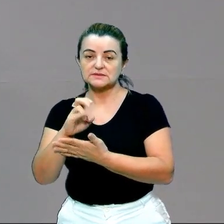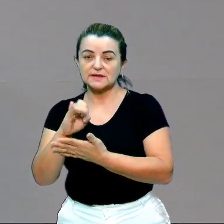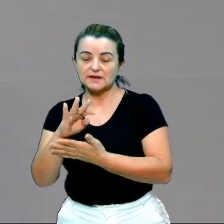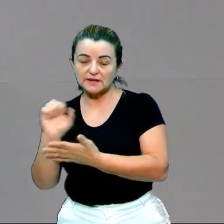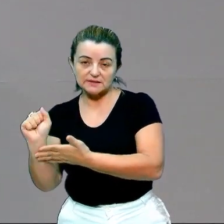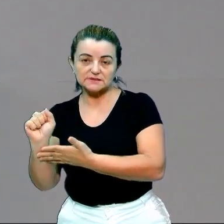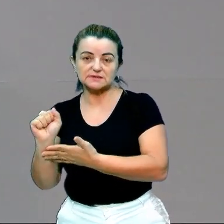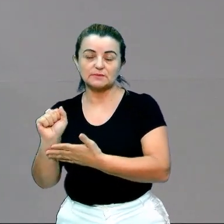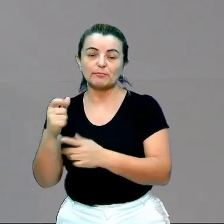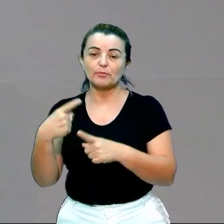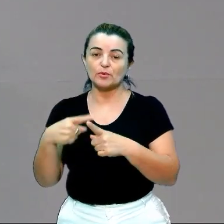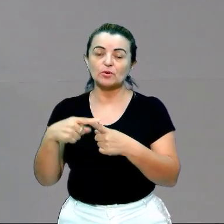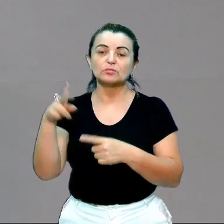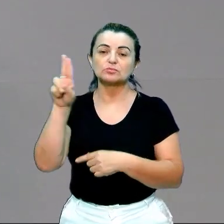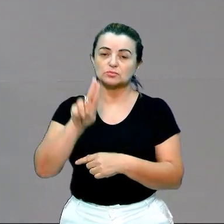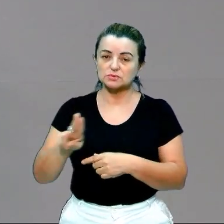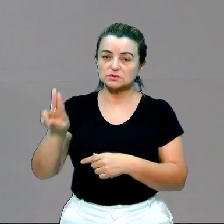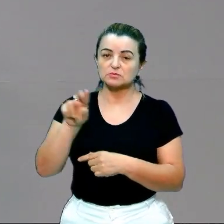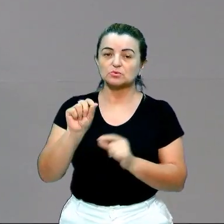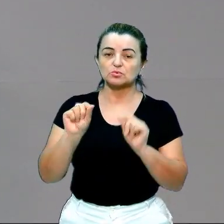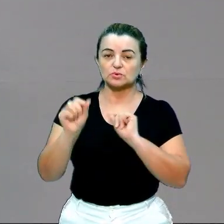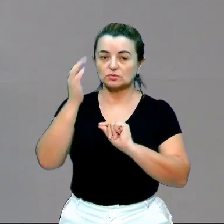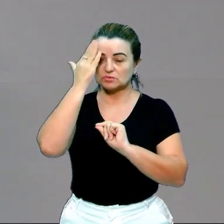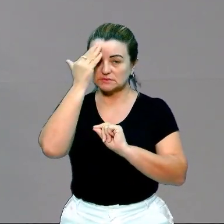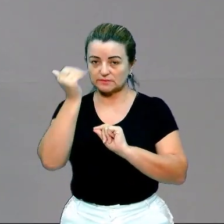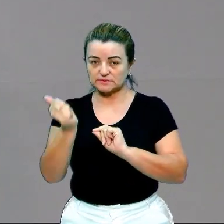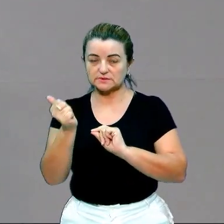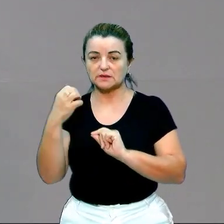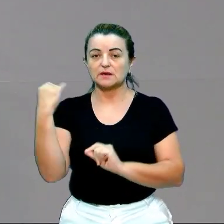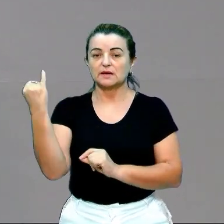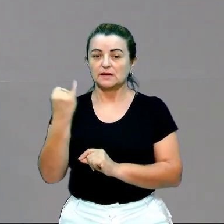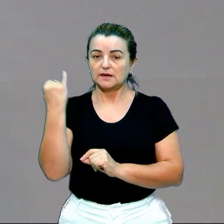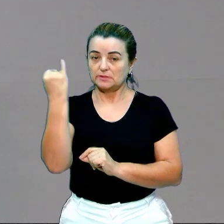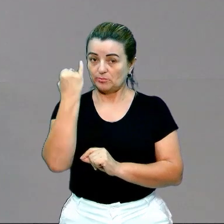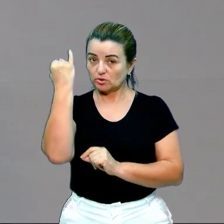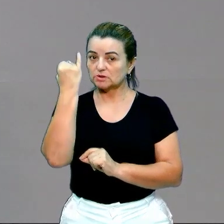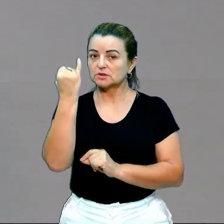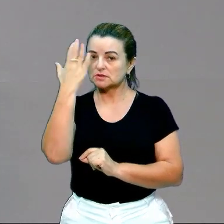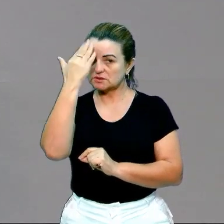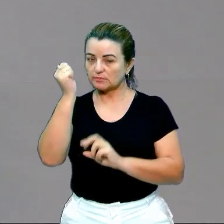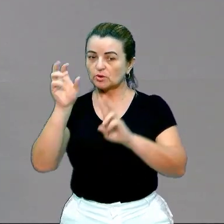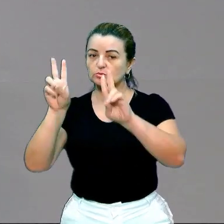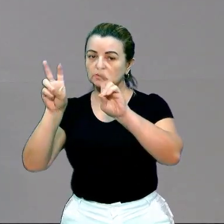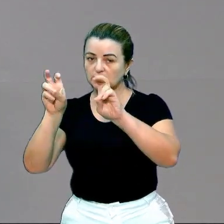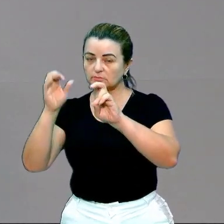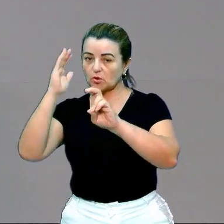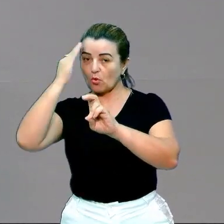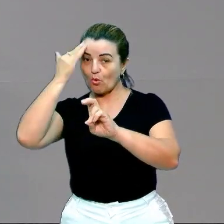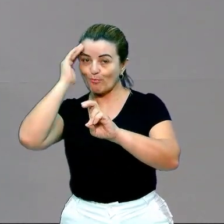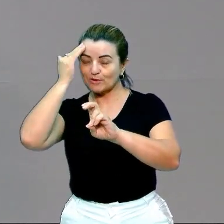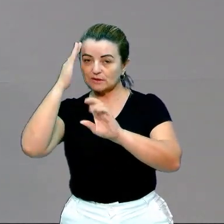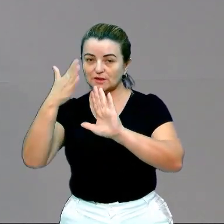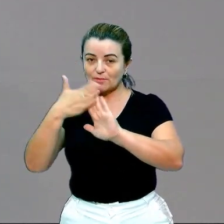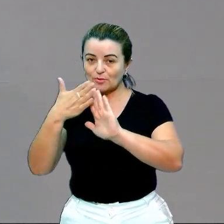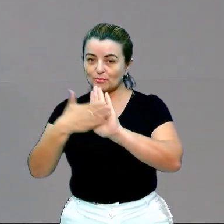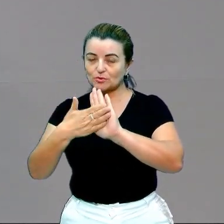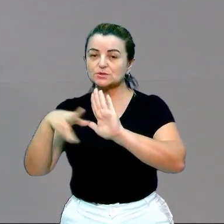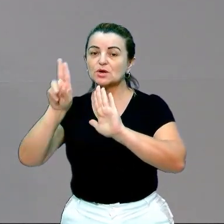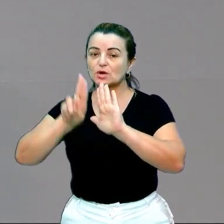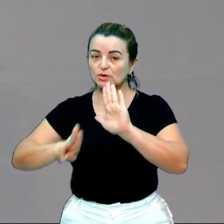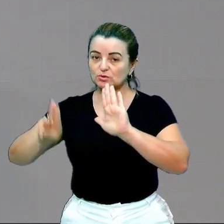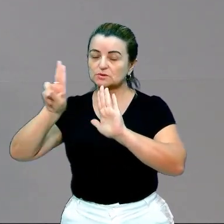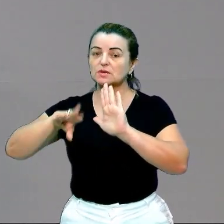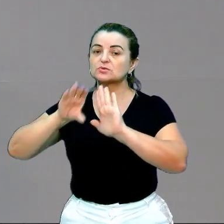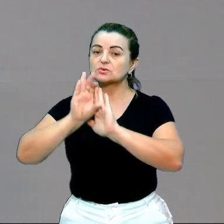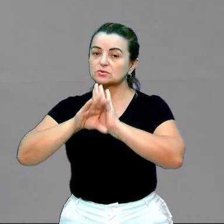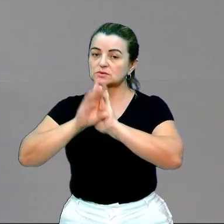utilizamos na introdução aquilo que nós sabemos. É importante ter consciência do tema, compreender a proposta, e utilizar aqueles conceitos